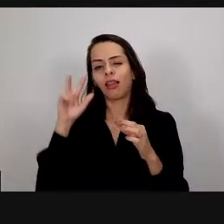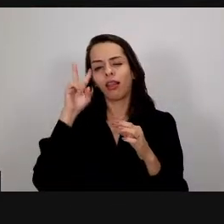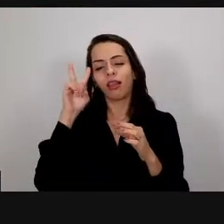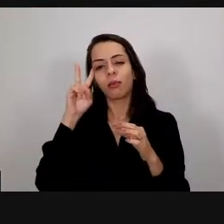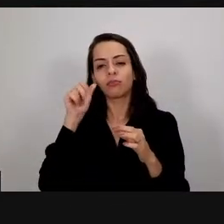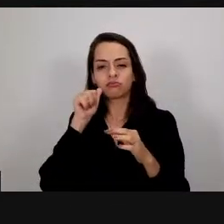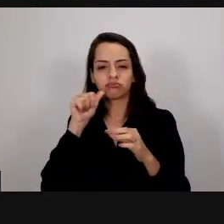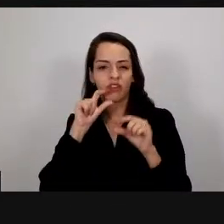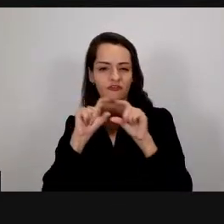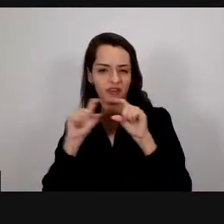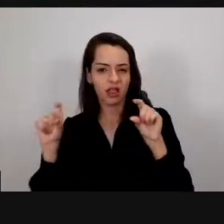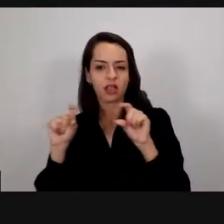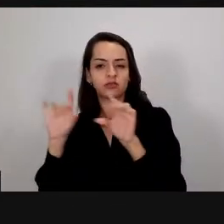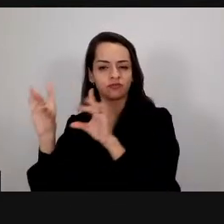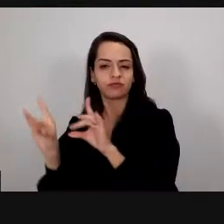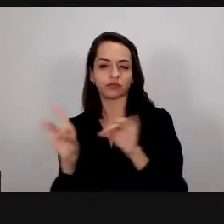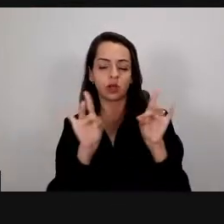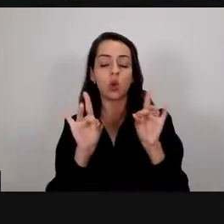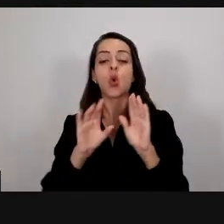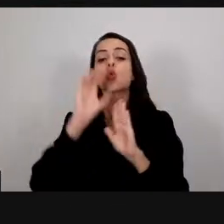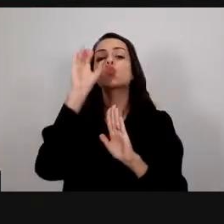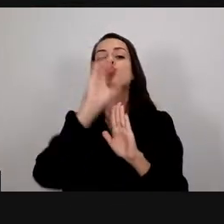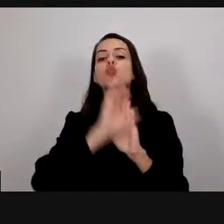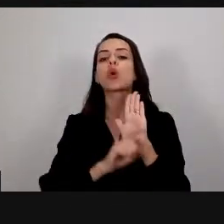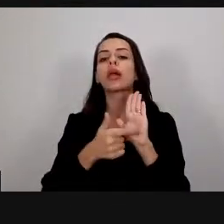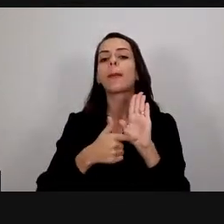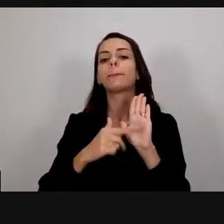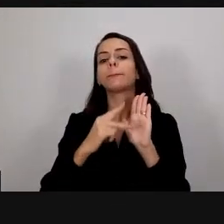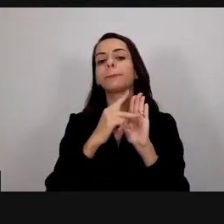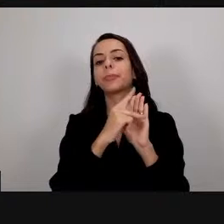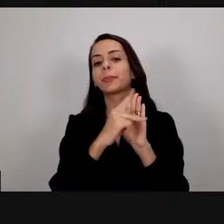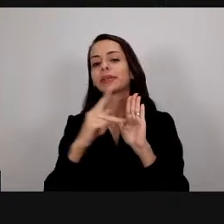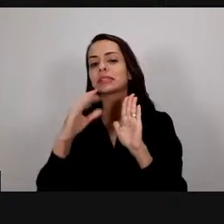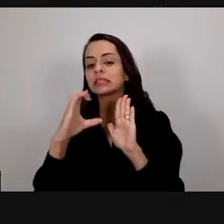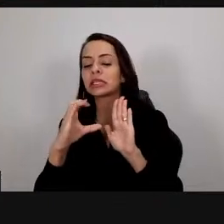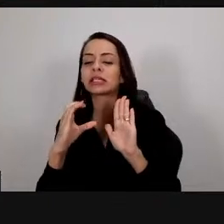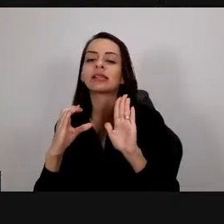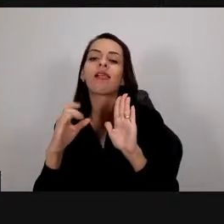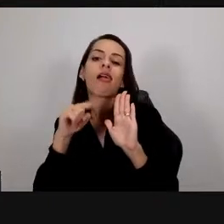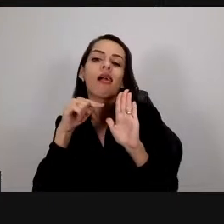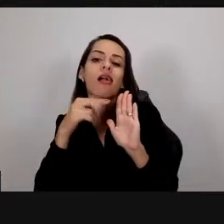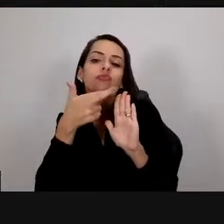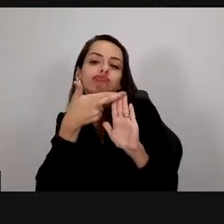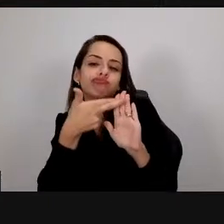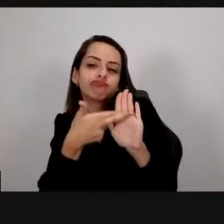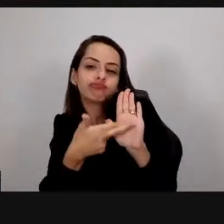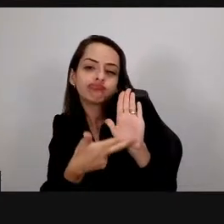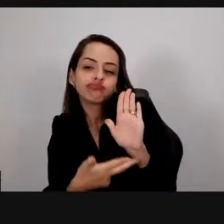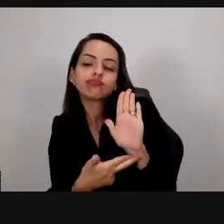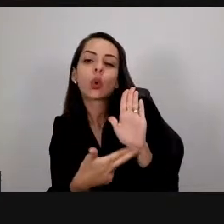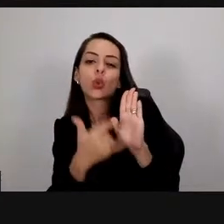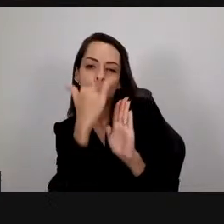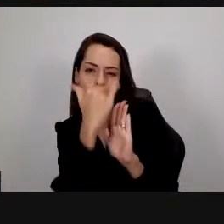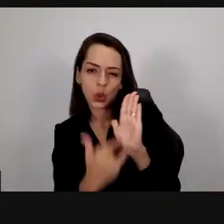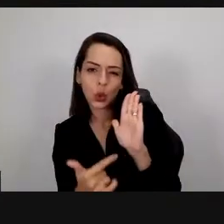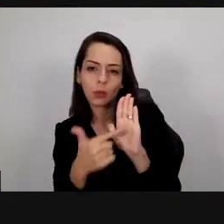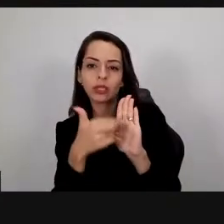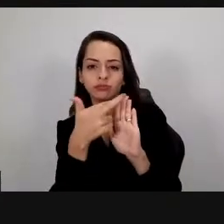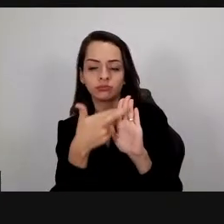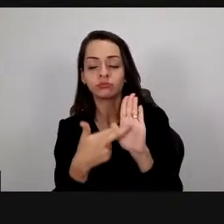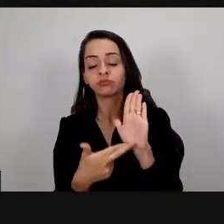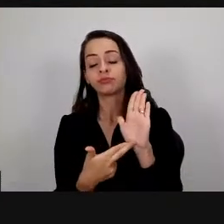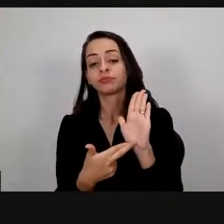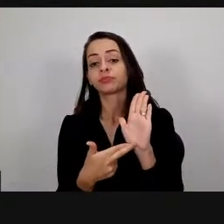os PPCs ao meu ver pelo menos os daqui do campus onde eu atuo na verdade eles acabam eles não